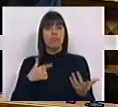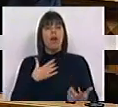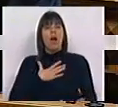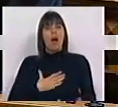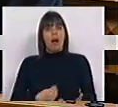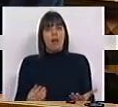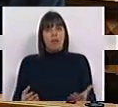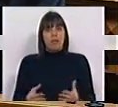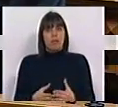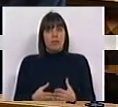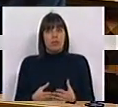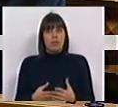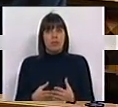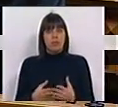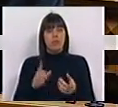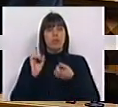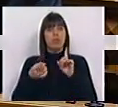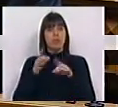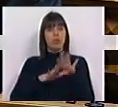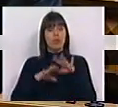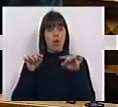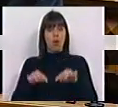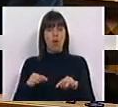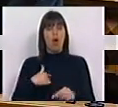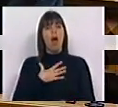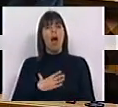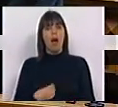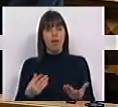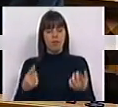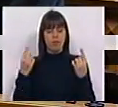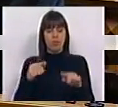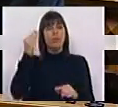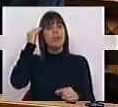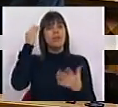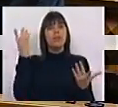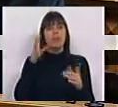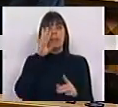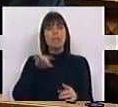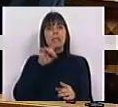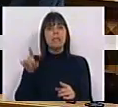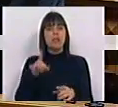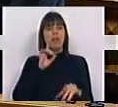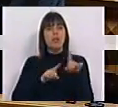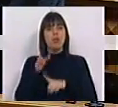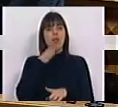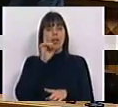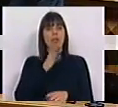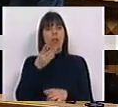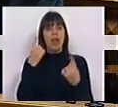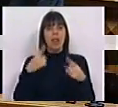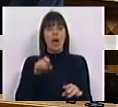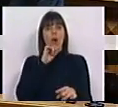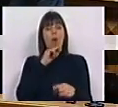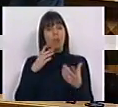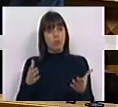gostaríamos, daquilo que aqui fizeram hoje, gostaríamos apenas de saber, caso a Sra. Deputada tenha